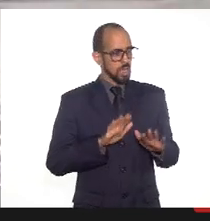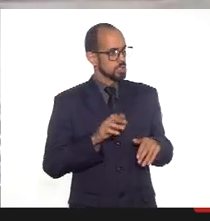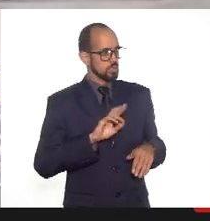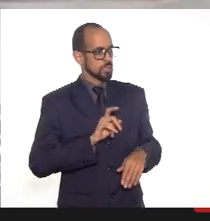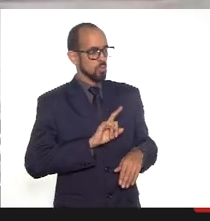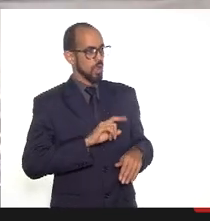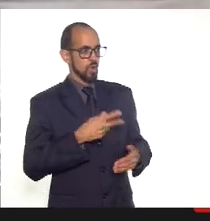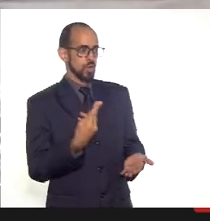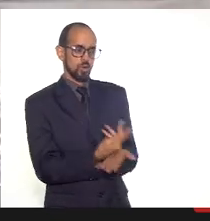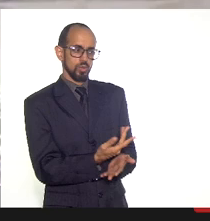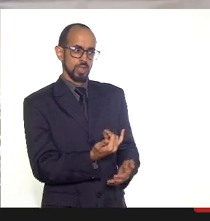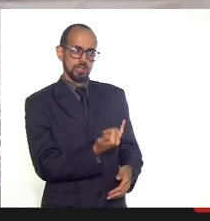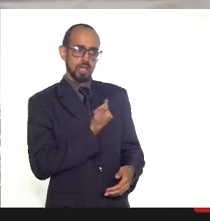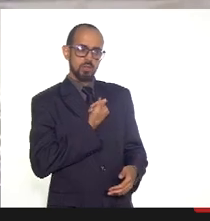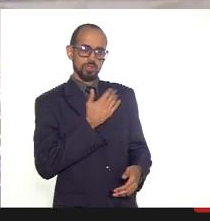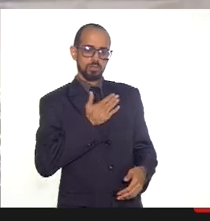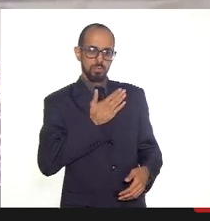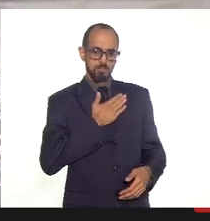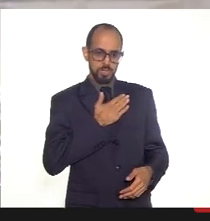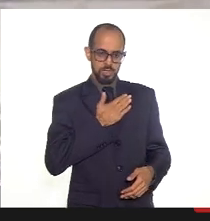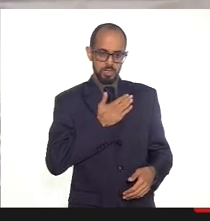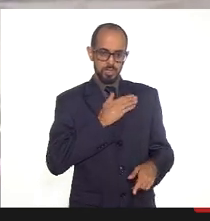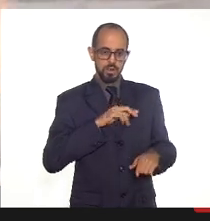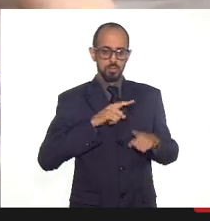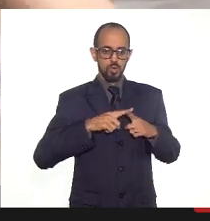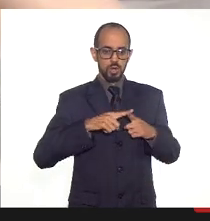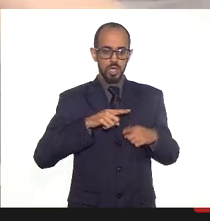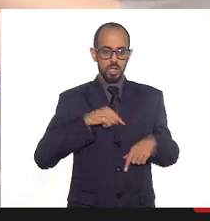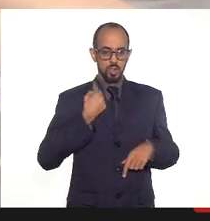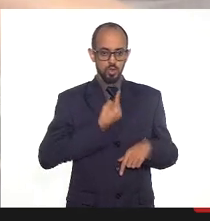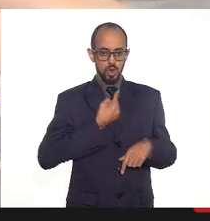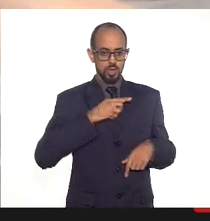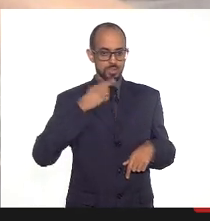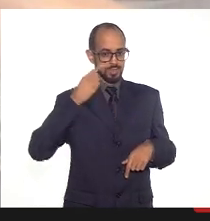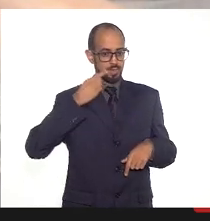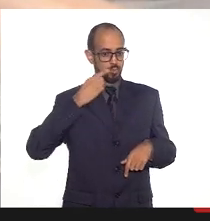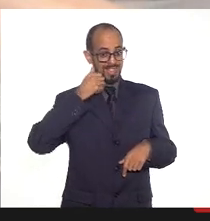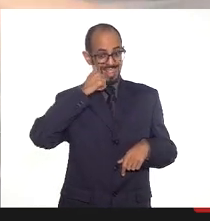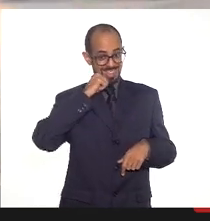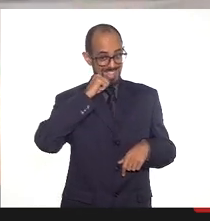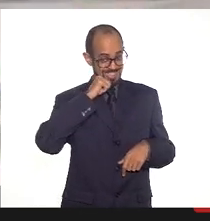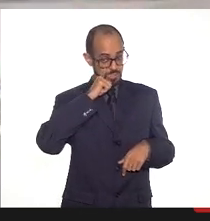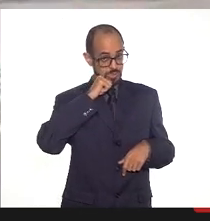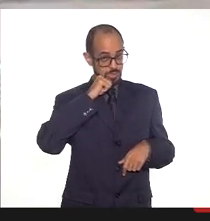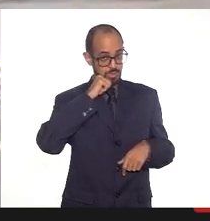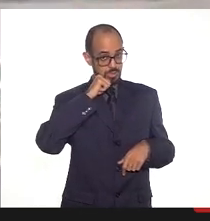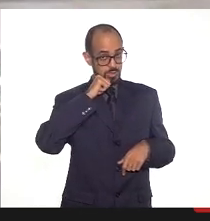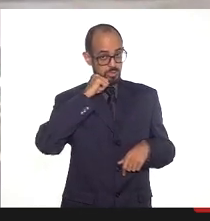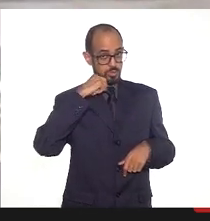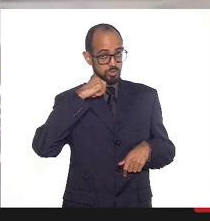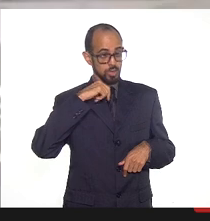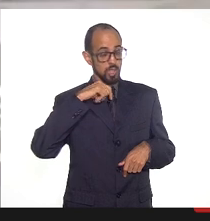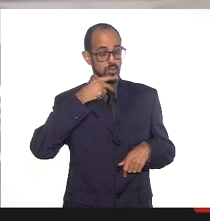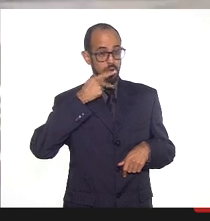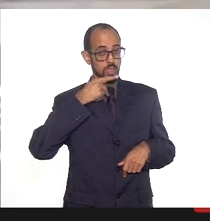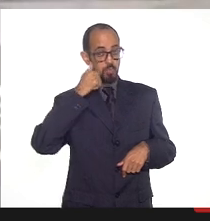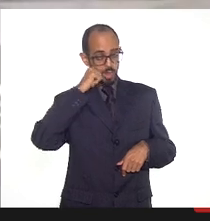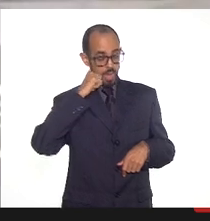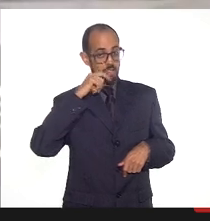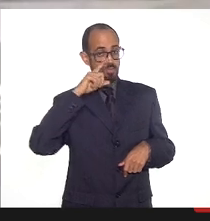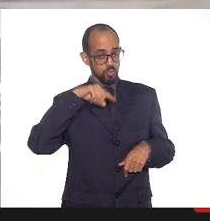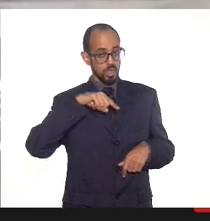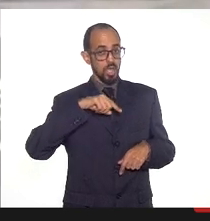para a gente. um dia sim, outro também, nós, deputadas, vou até falar deputadas, nós,